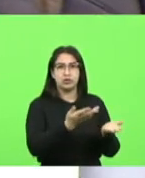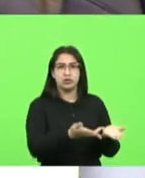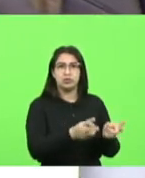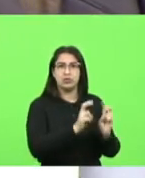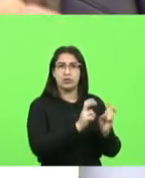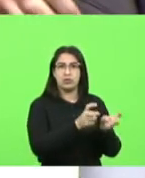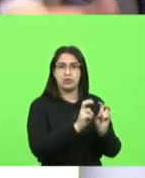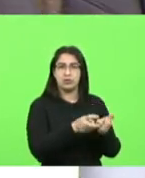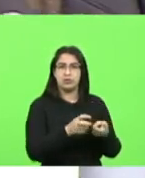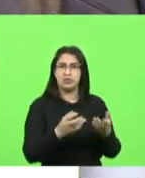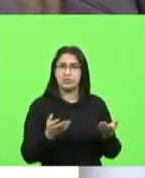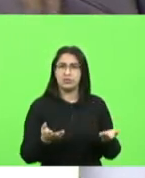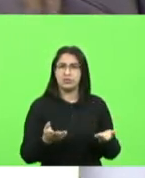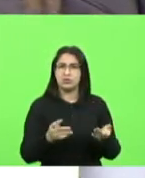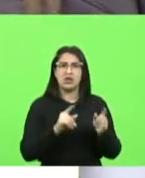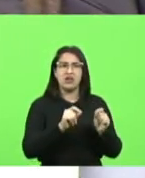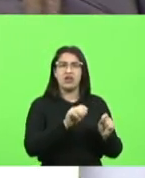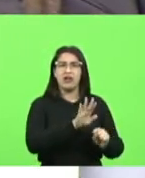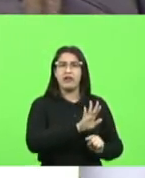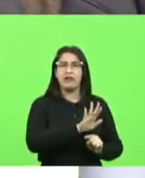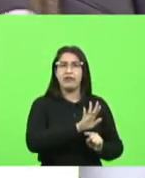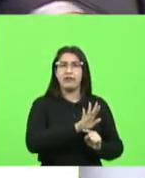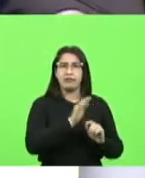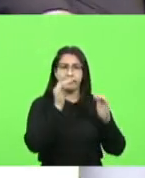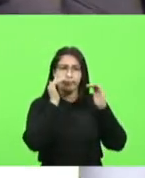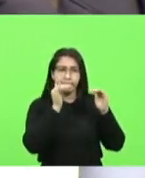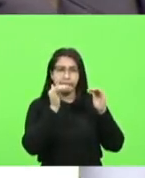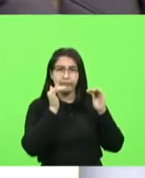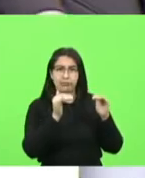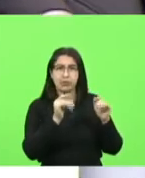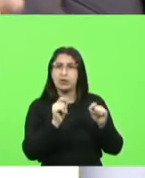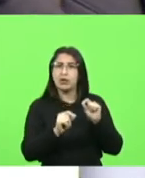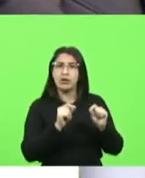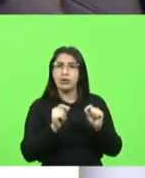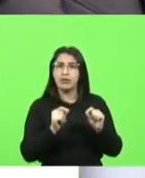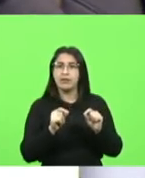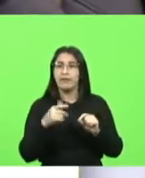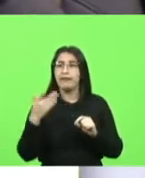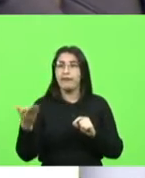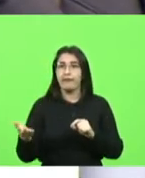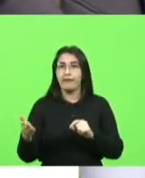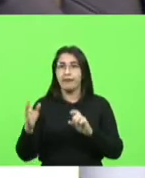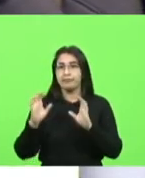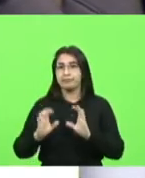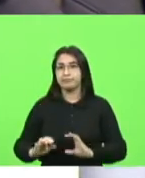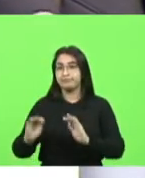se alguém serve a quem aqui não é o Estado que serve ao cidadão mas é o cidadão que serve ao Estado